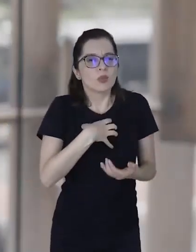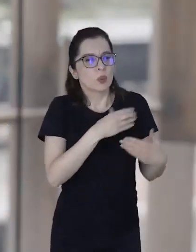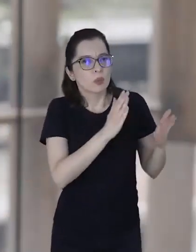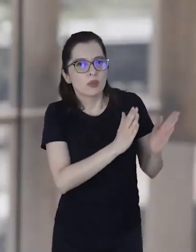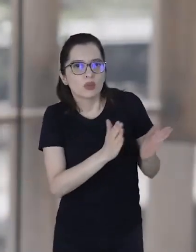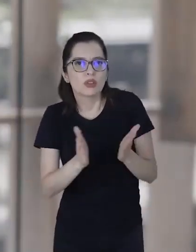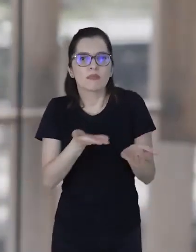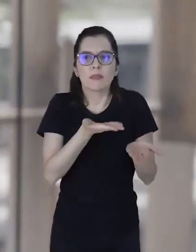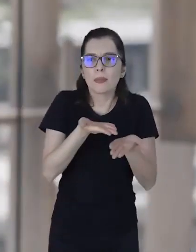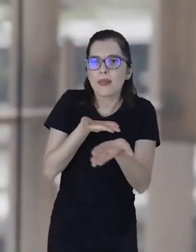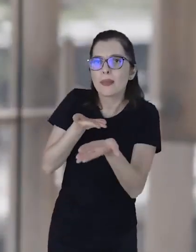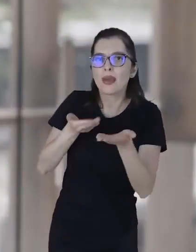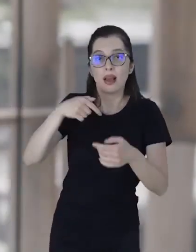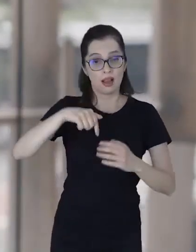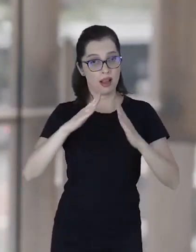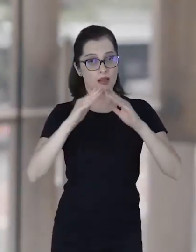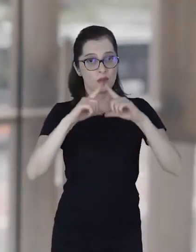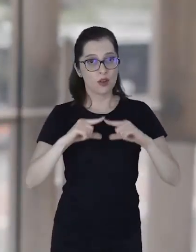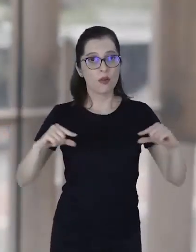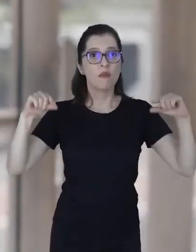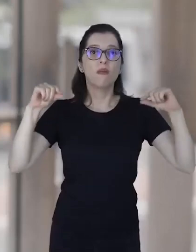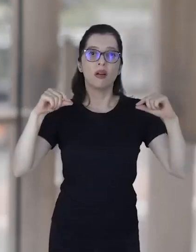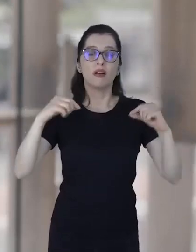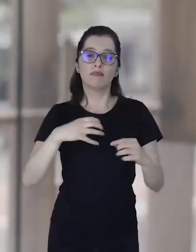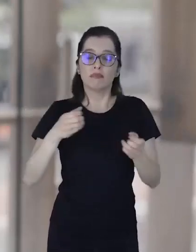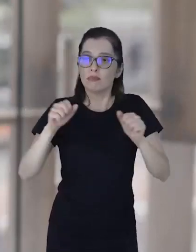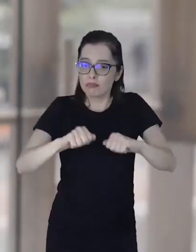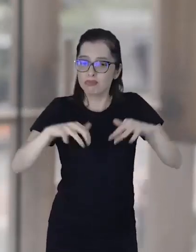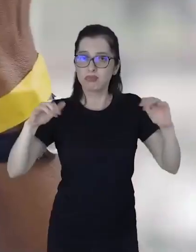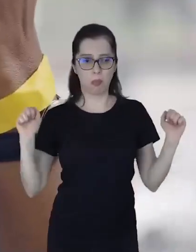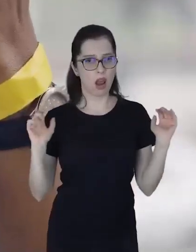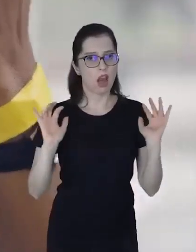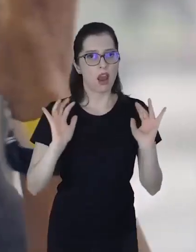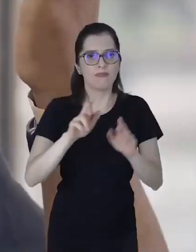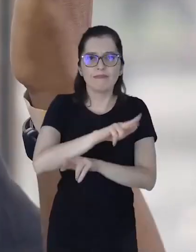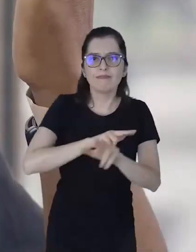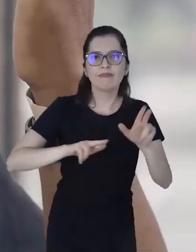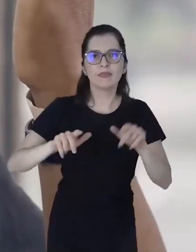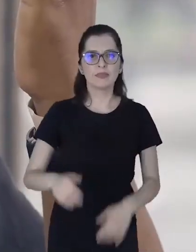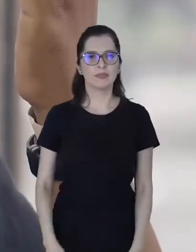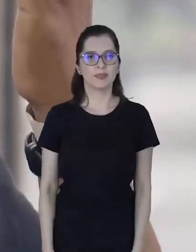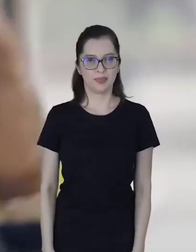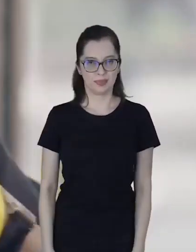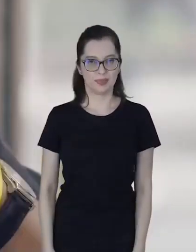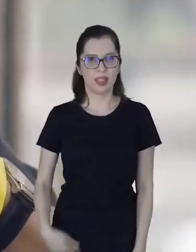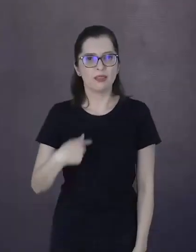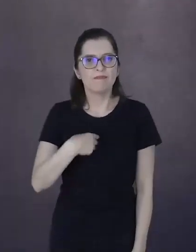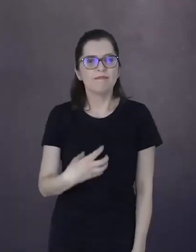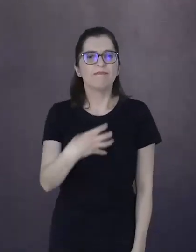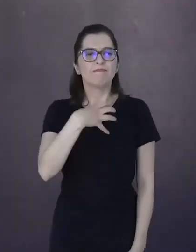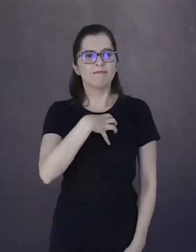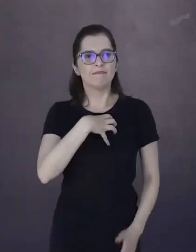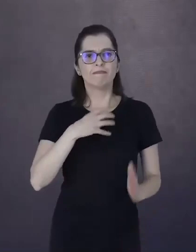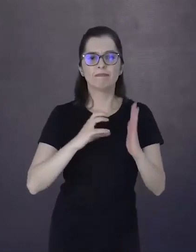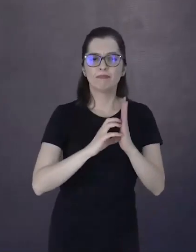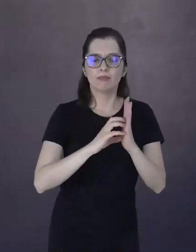de criação de vínculo entre a Japan House e esse público com deficiência visual. Quando pus a mão na caixa de som, senti batidas, a vibração e